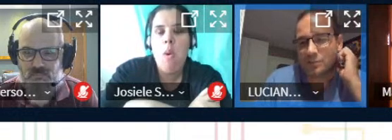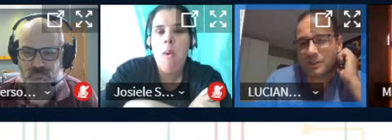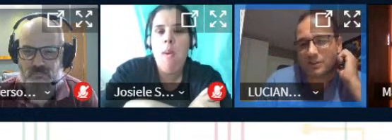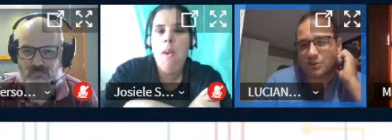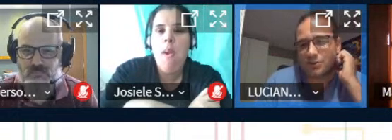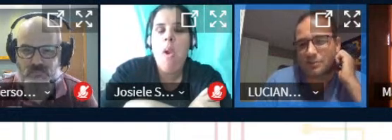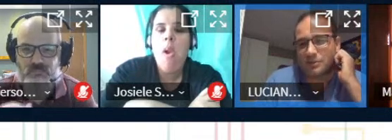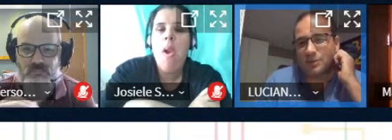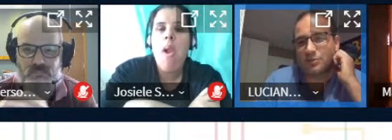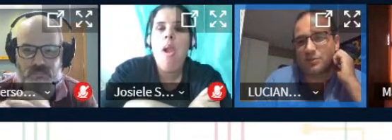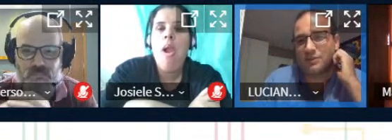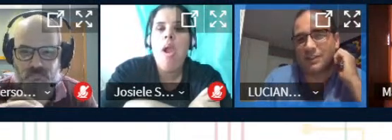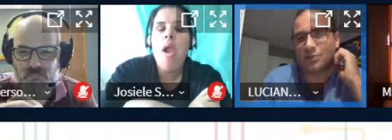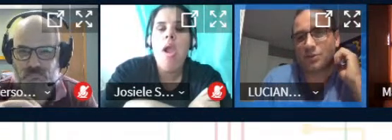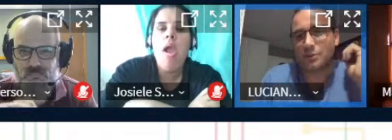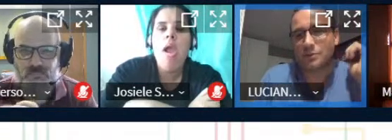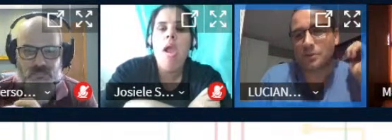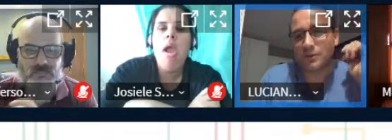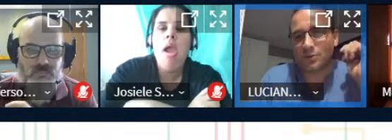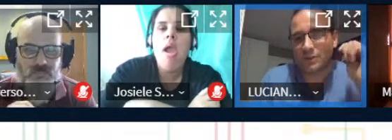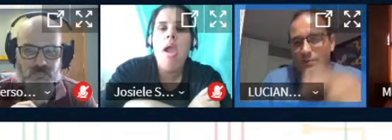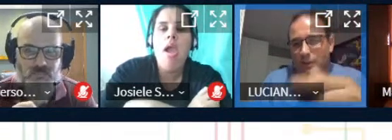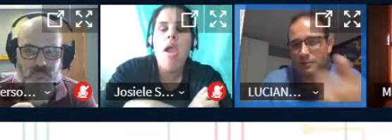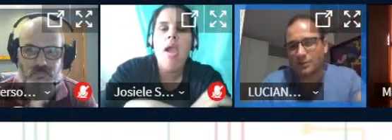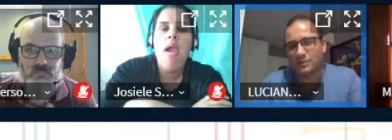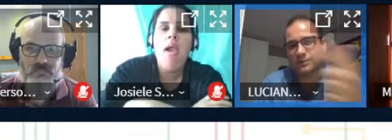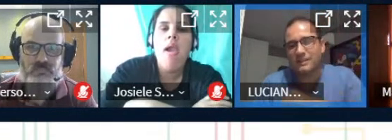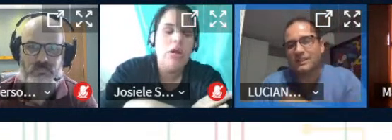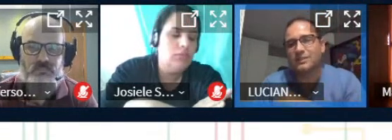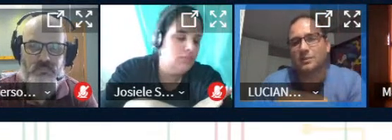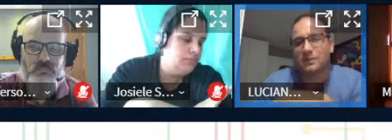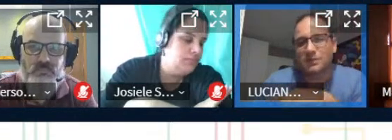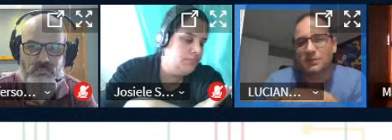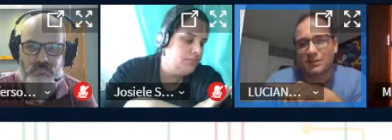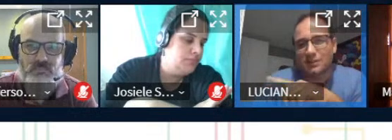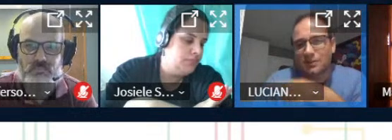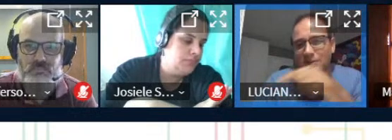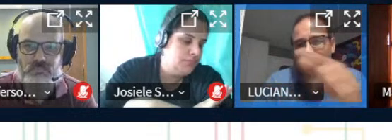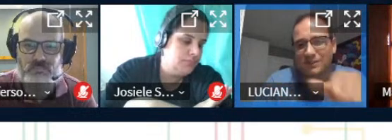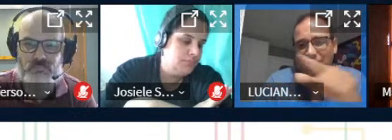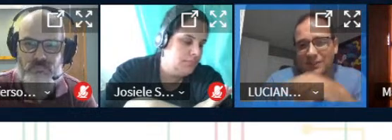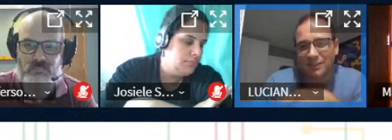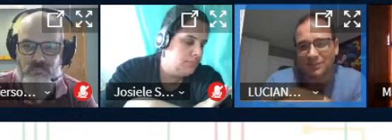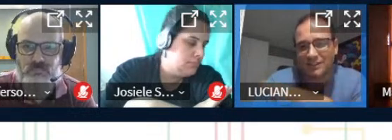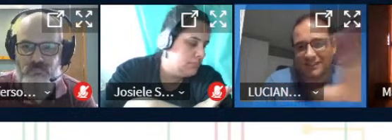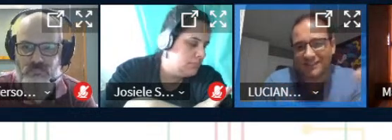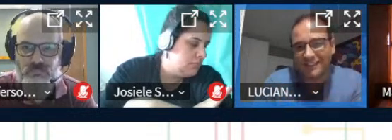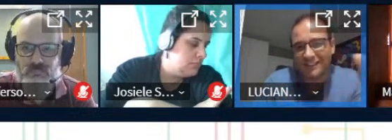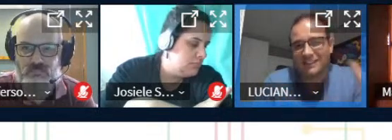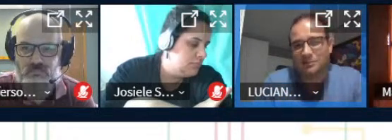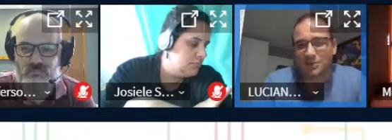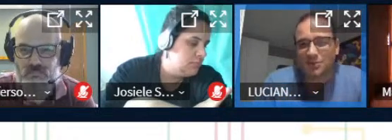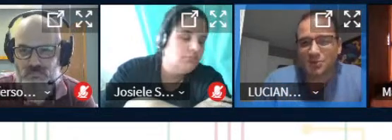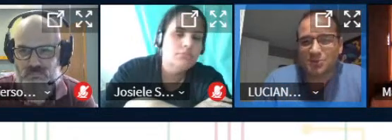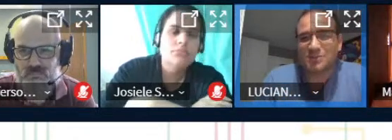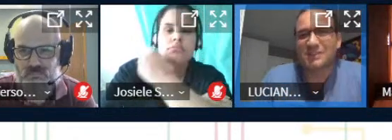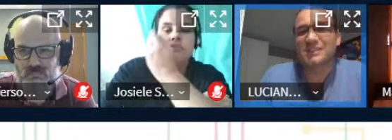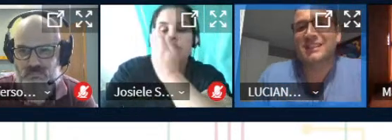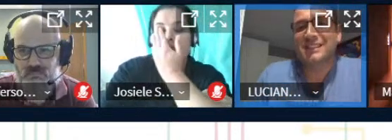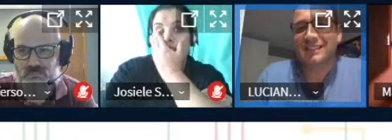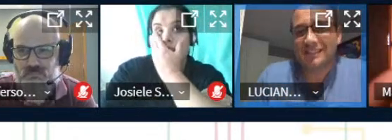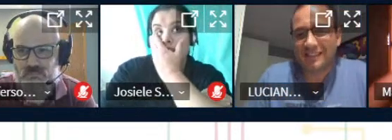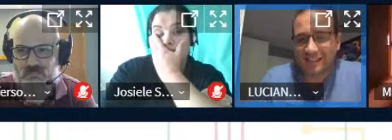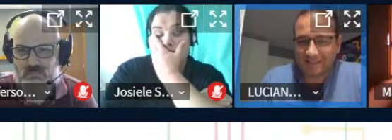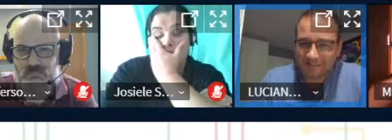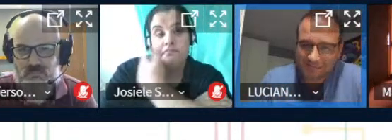nesse momento nós todos somos alunos e todos somos professores os próprios alunos estão ensinando os professores e os professores estão ensinando os alunos então estamos todos juntos